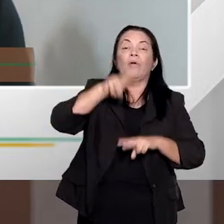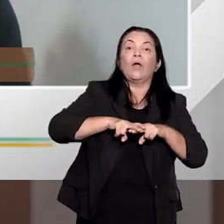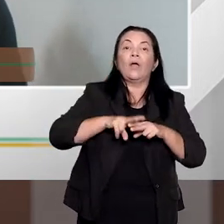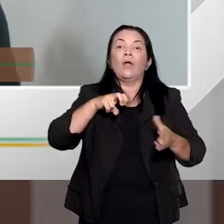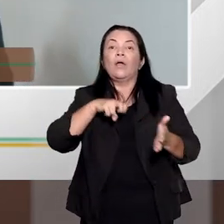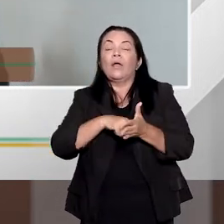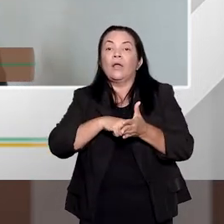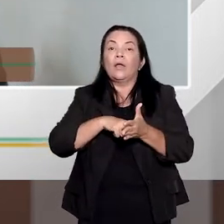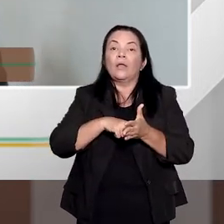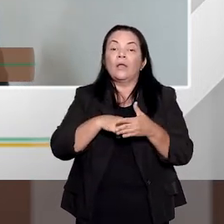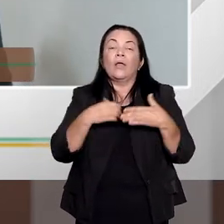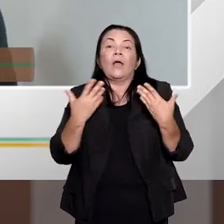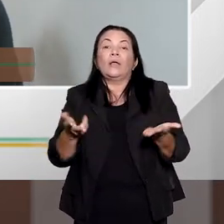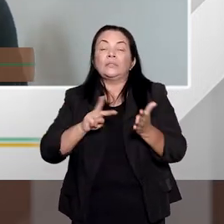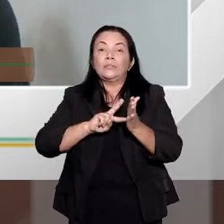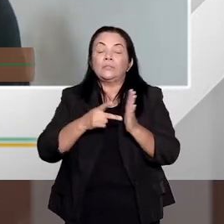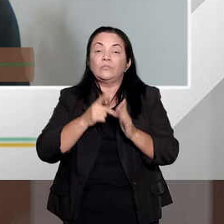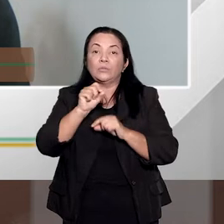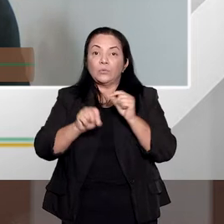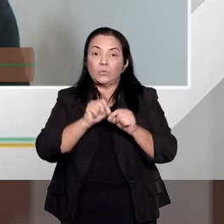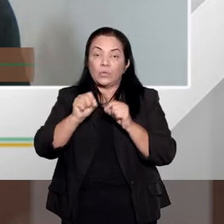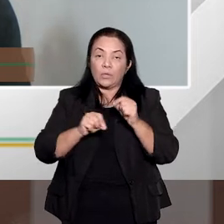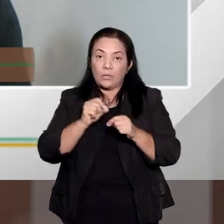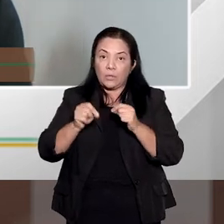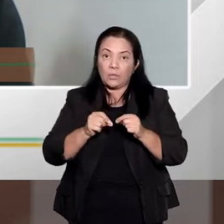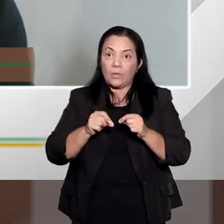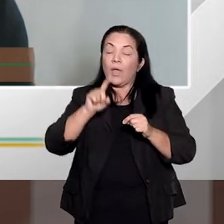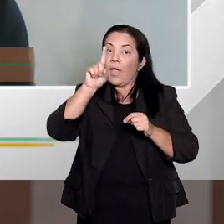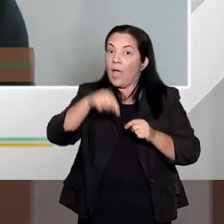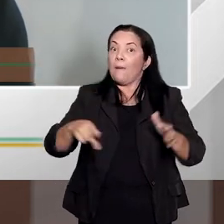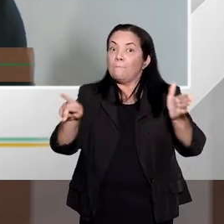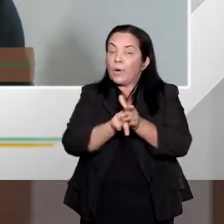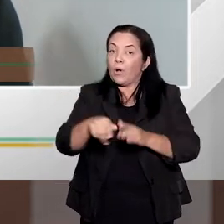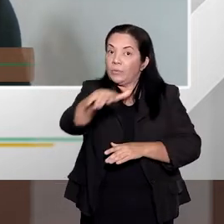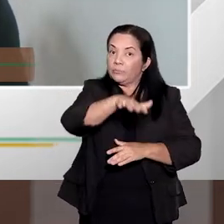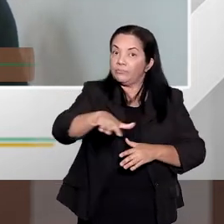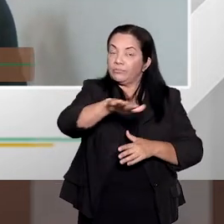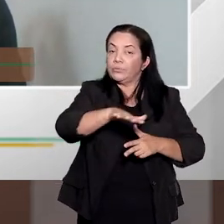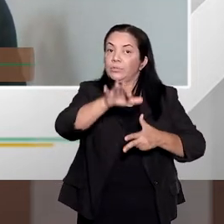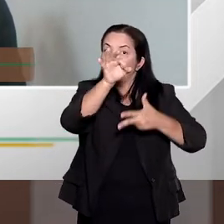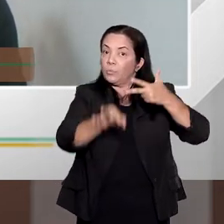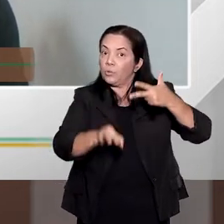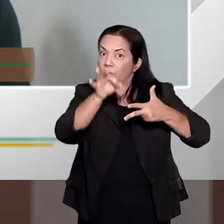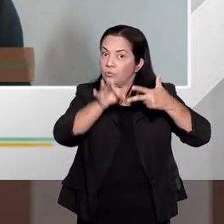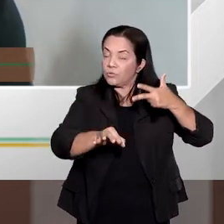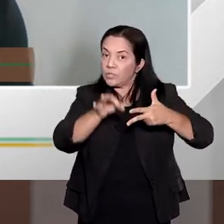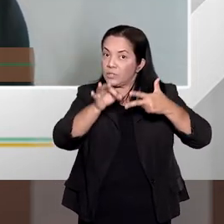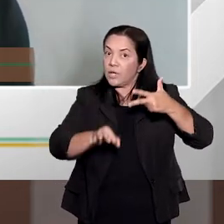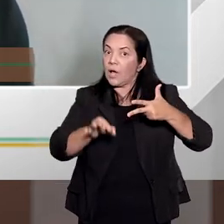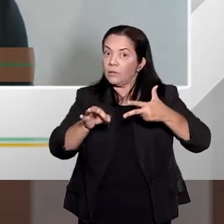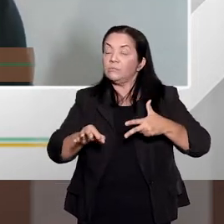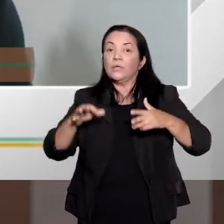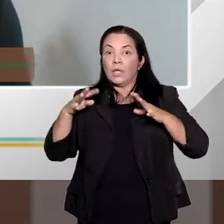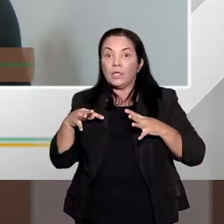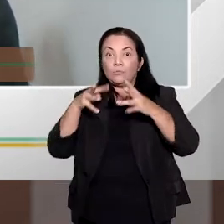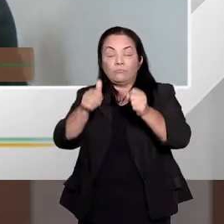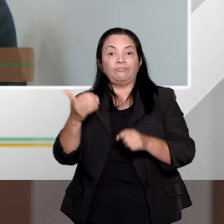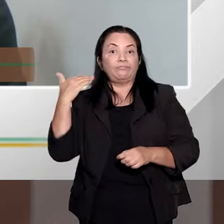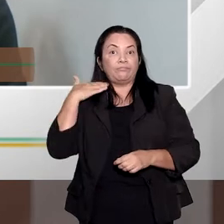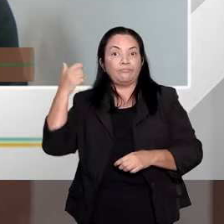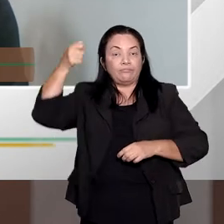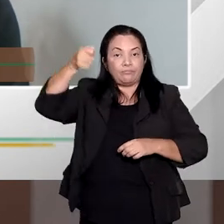judicial, judicial, o é claro, é exclusiva do poder judiciário, em tese só os órgãos, né, os magistrados,